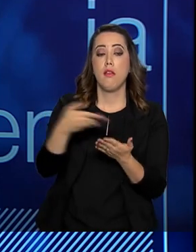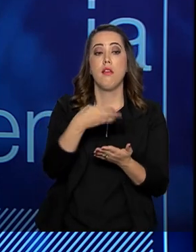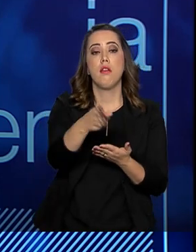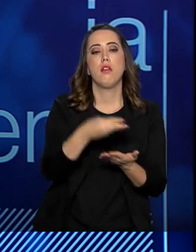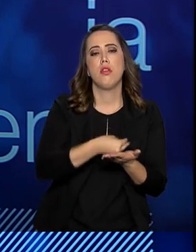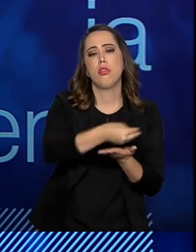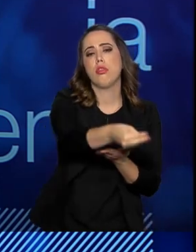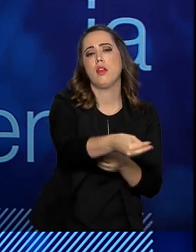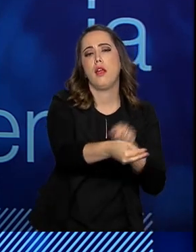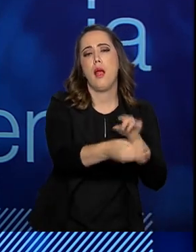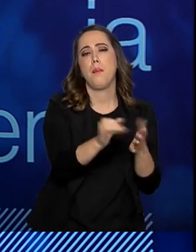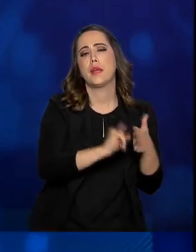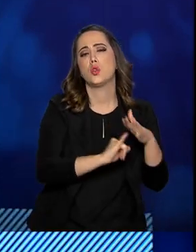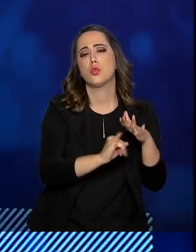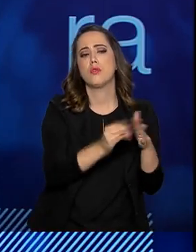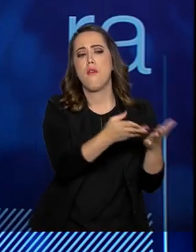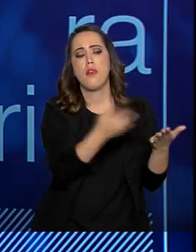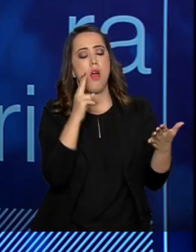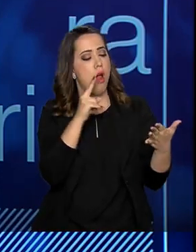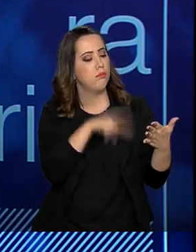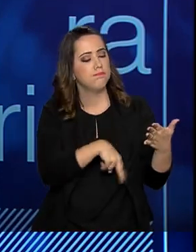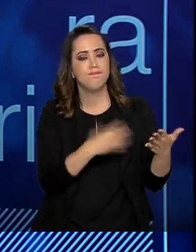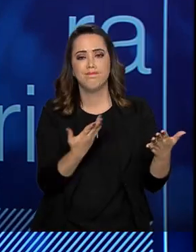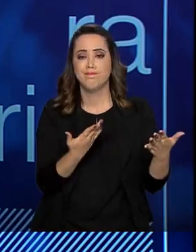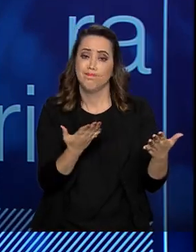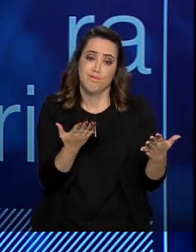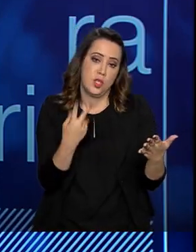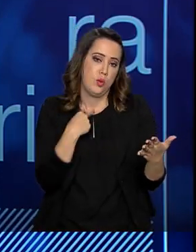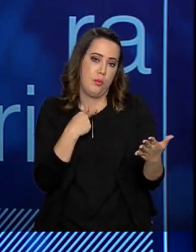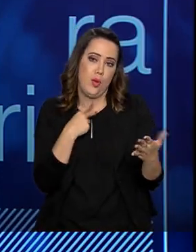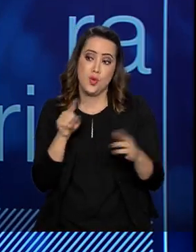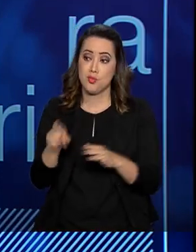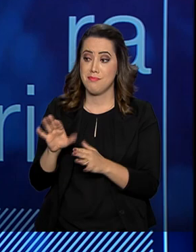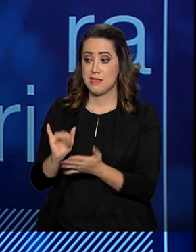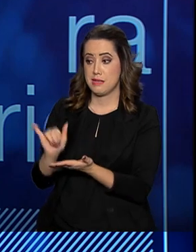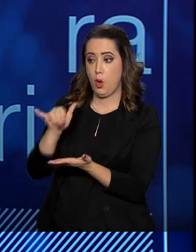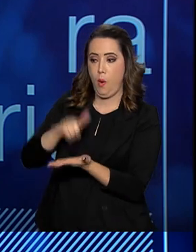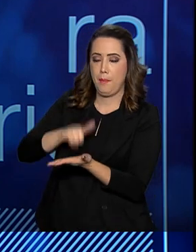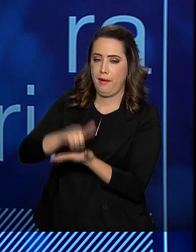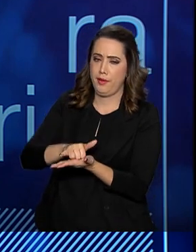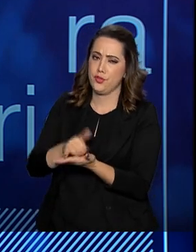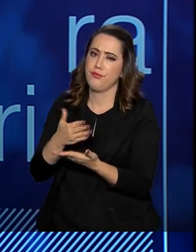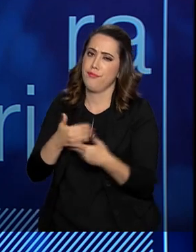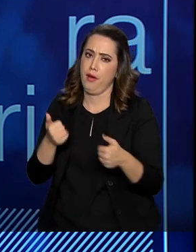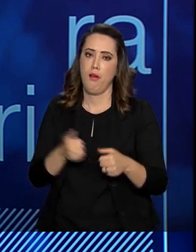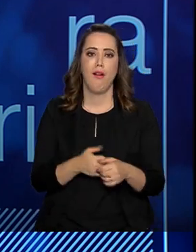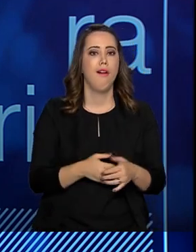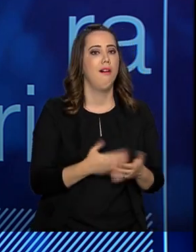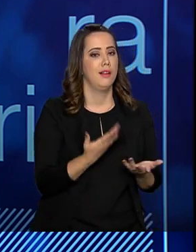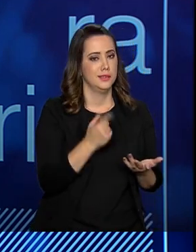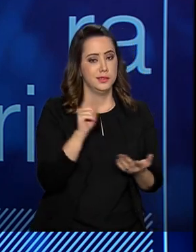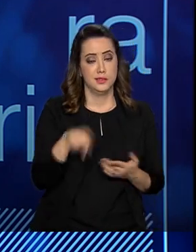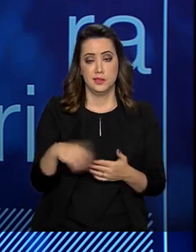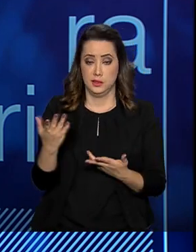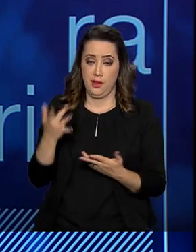interprete o cartão de vacina. Então, o objetivo desta informatização é facilitar essa